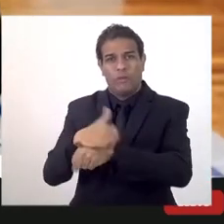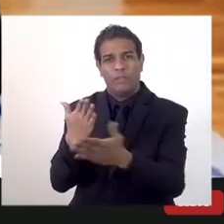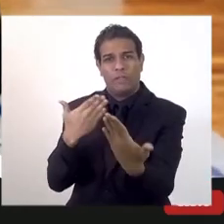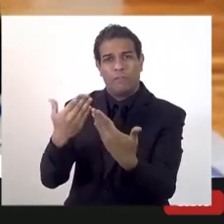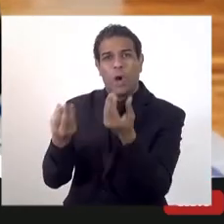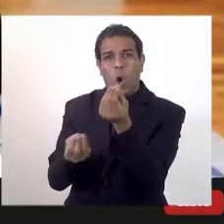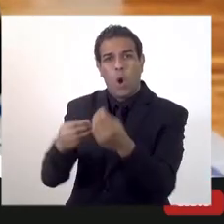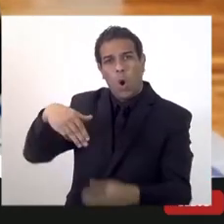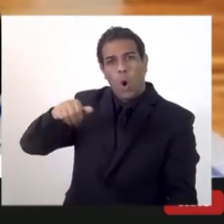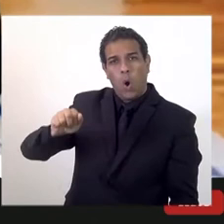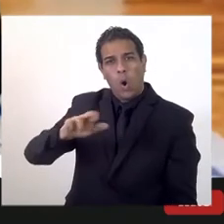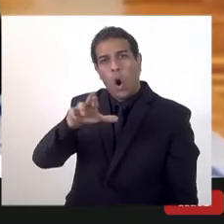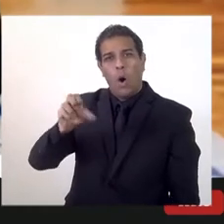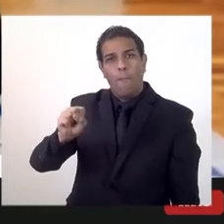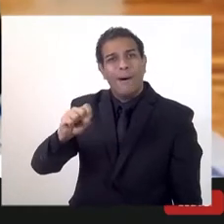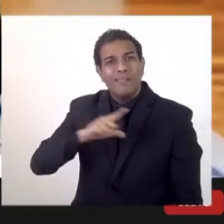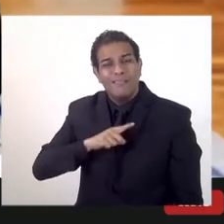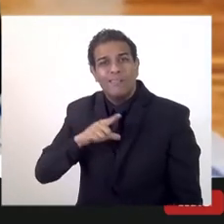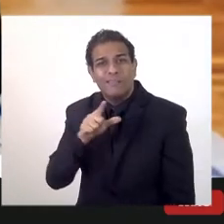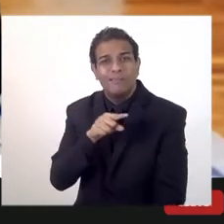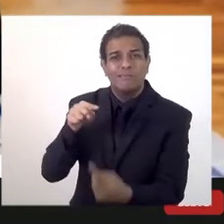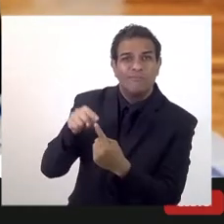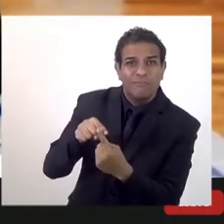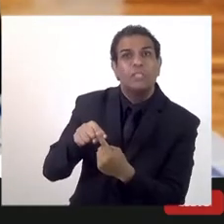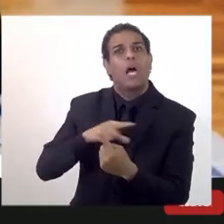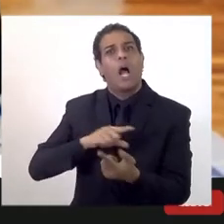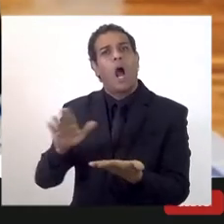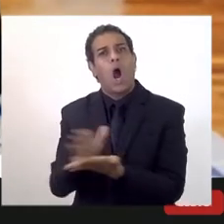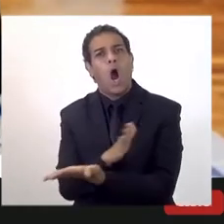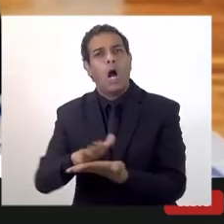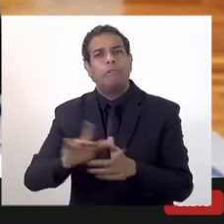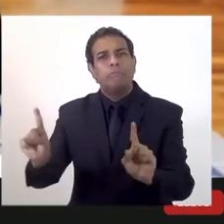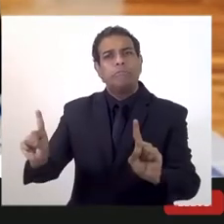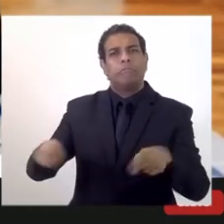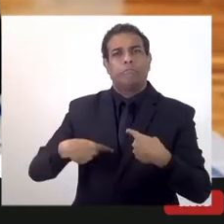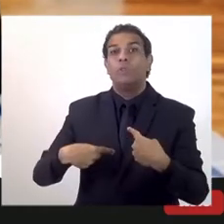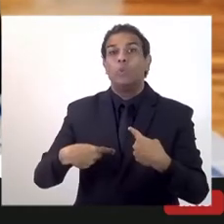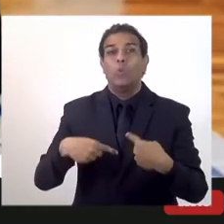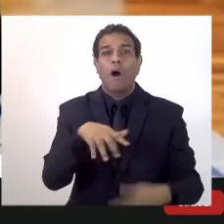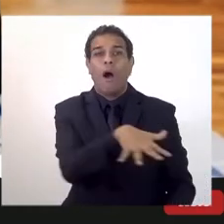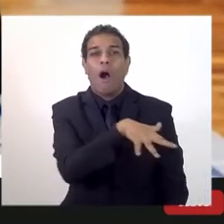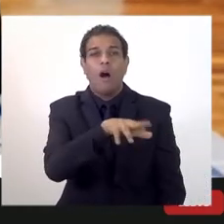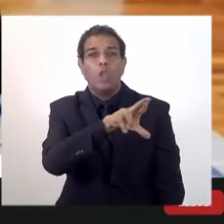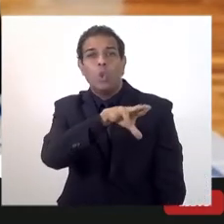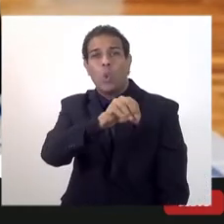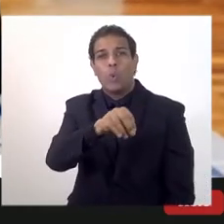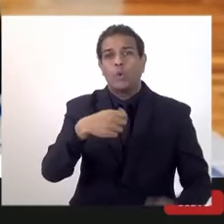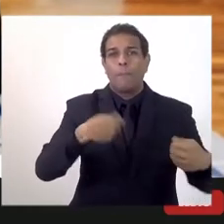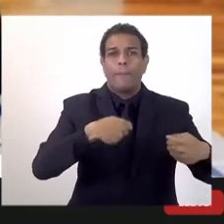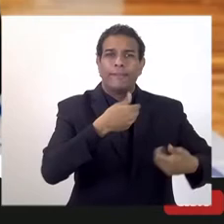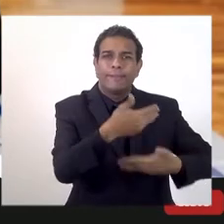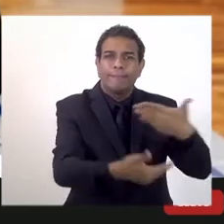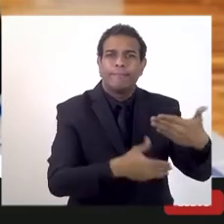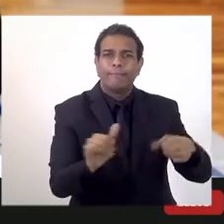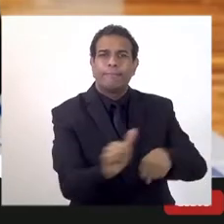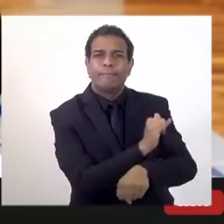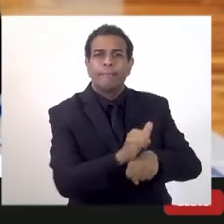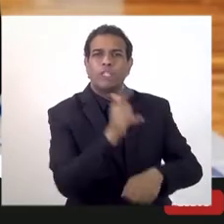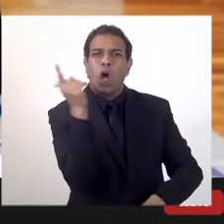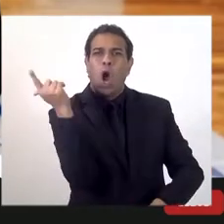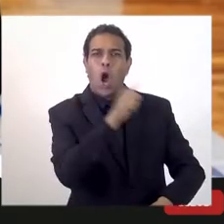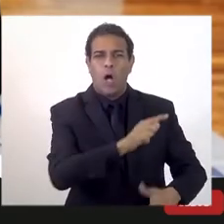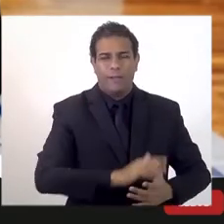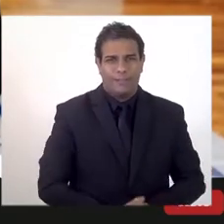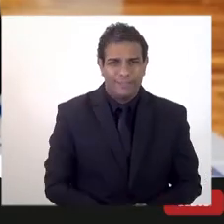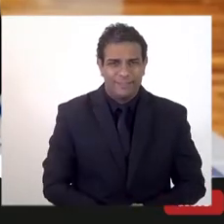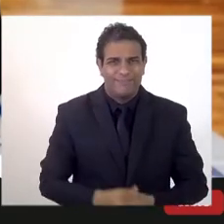relação a alguns desafios que o Estado precisa enfrentar. Nós perdemos, longo dos últimos anos,